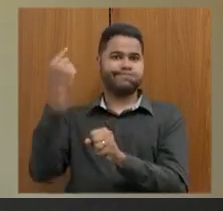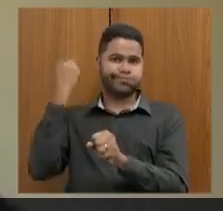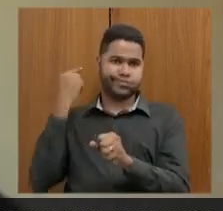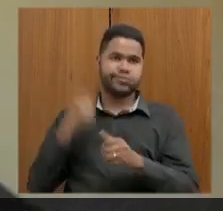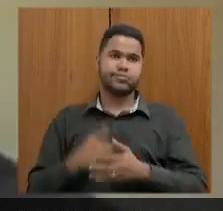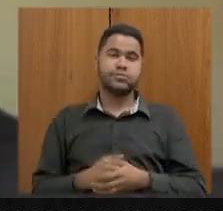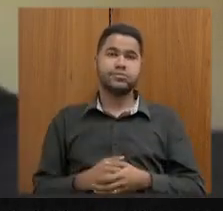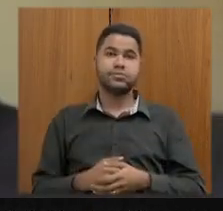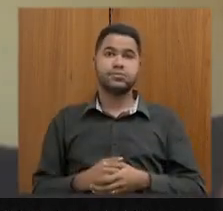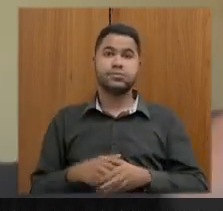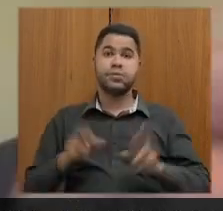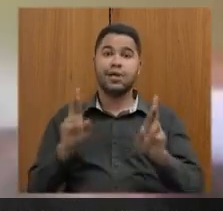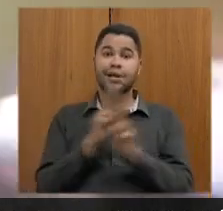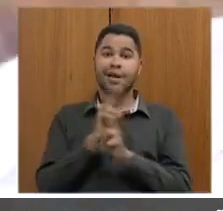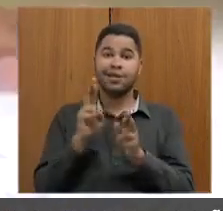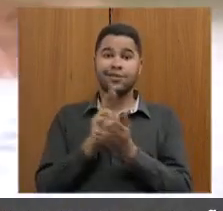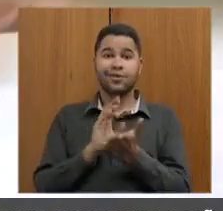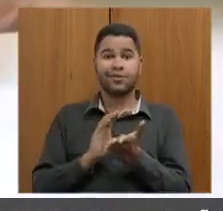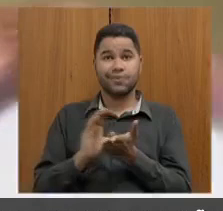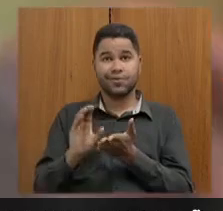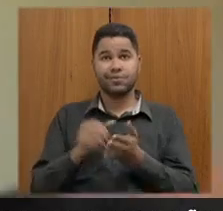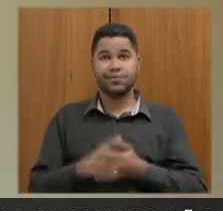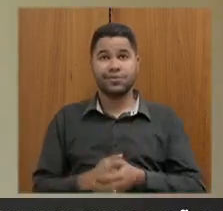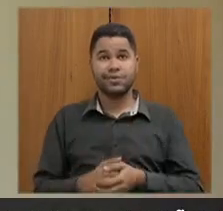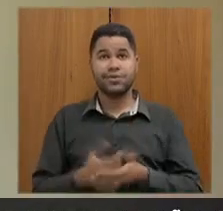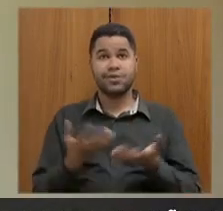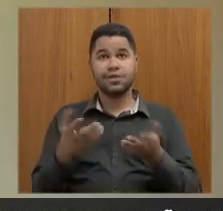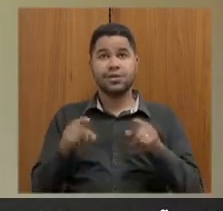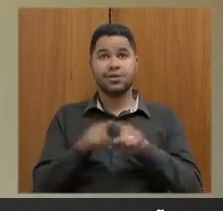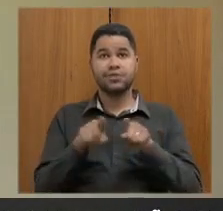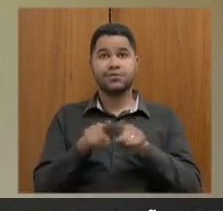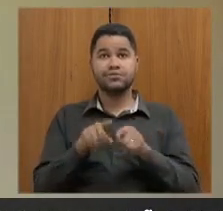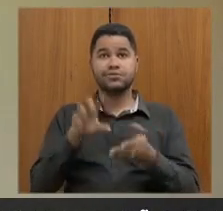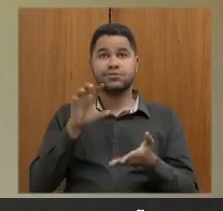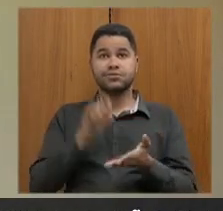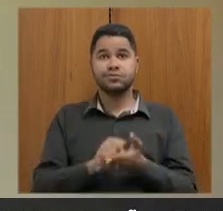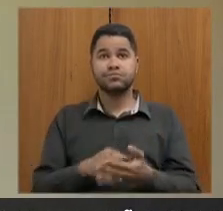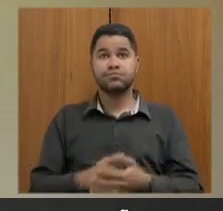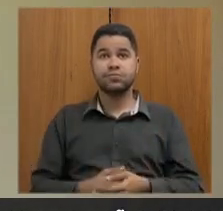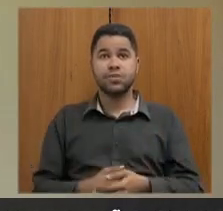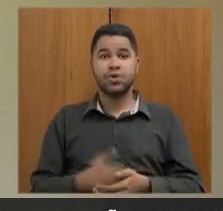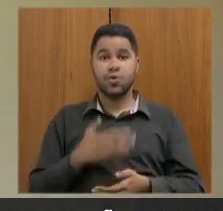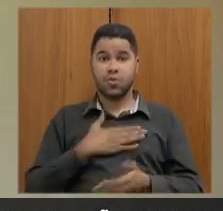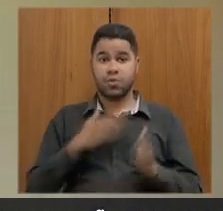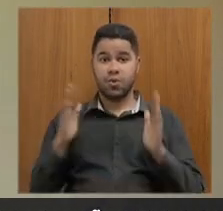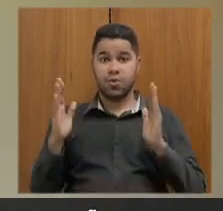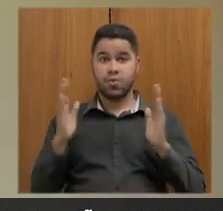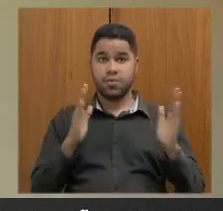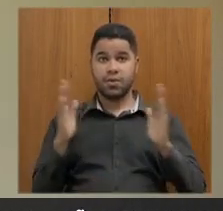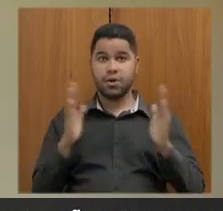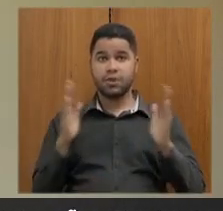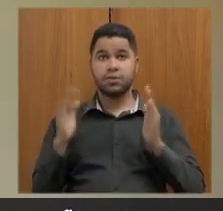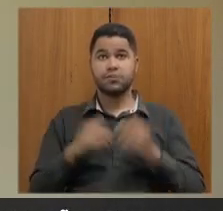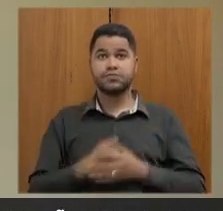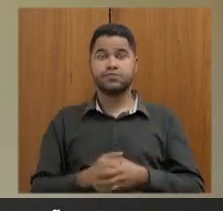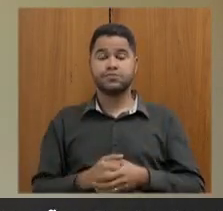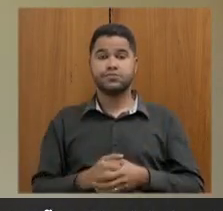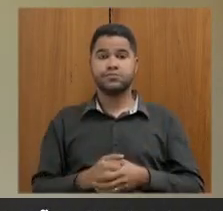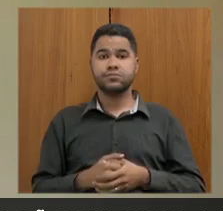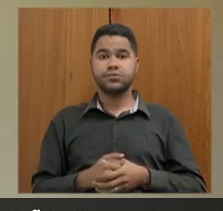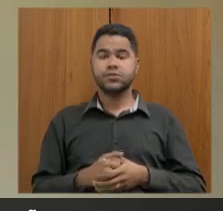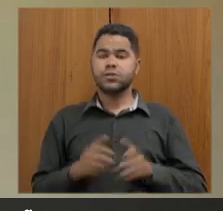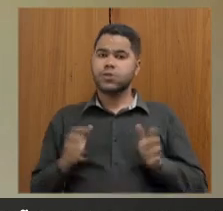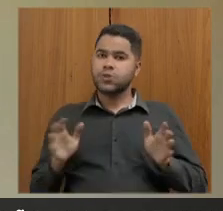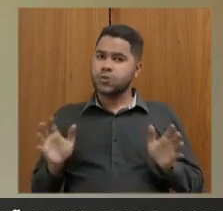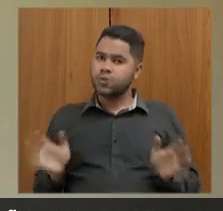em relação a investimentos secretária queria também deixar aqui o registro que o meu mandato investiu